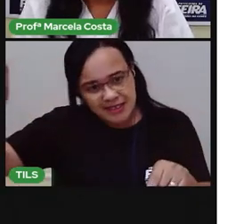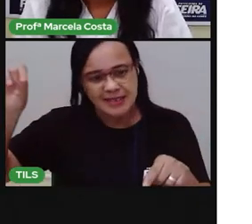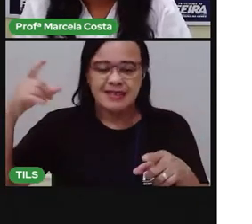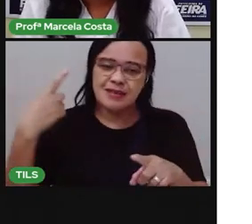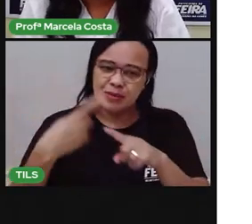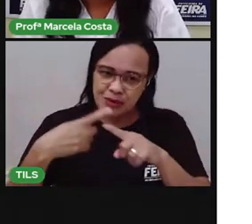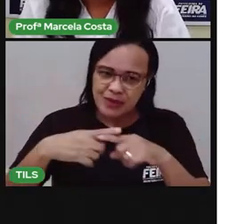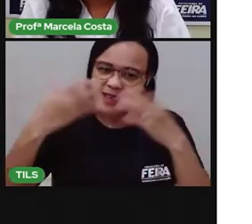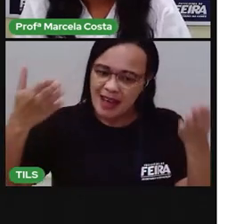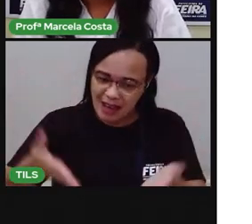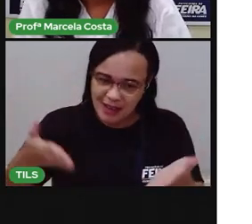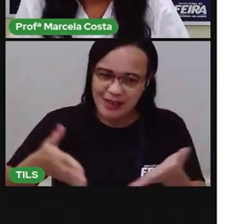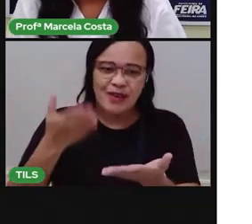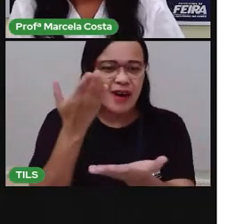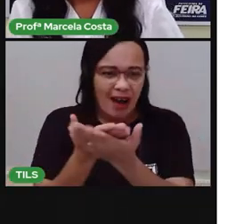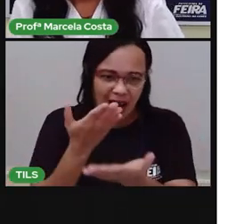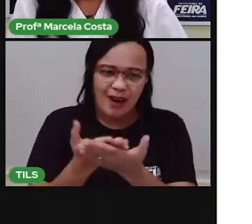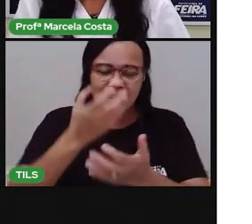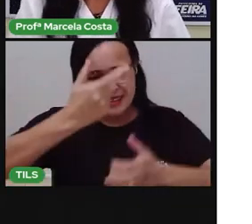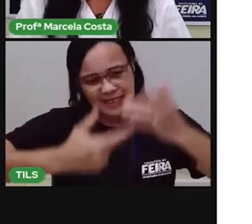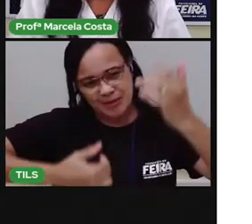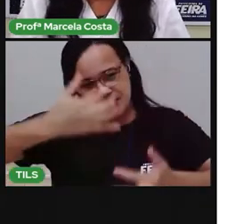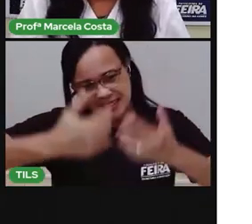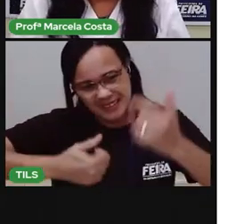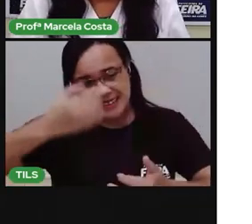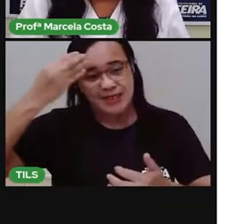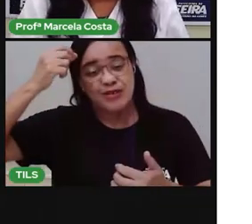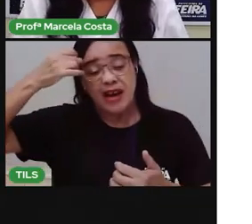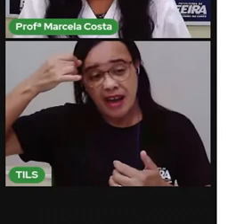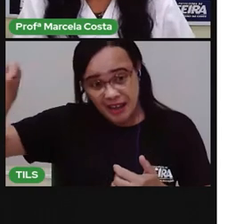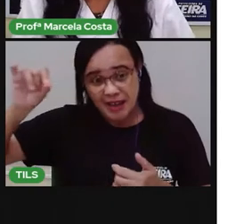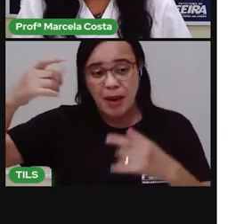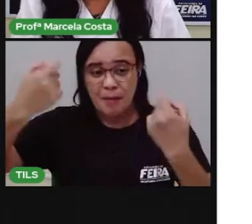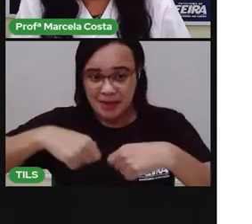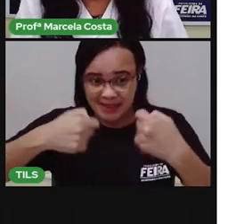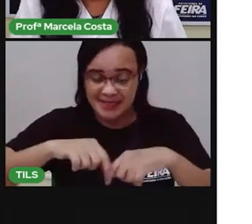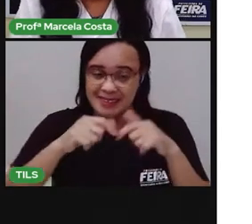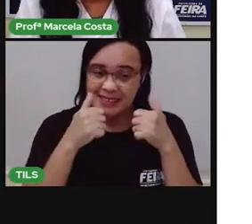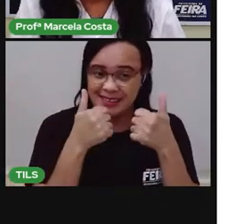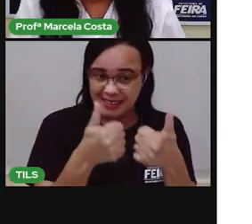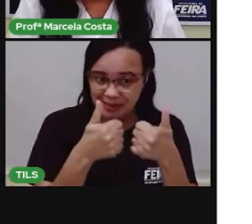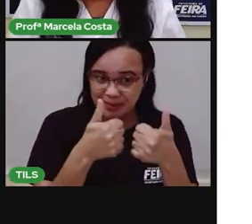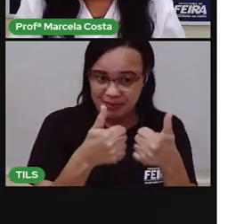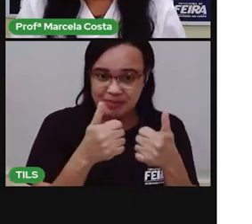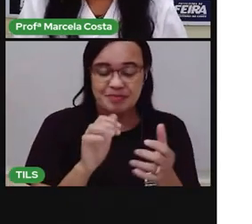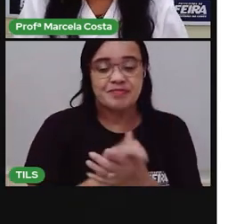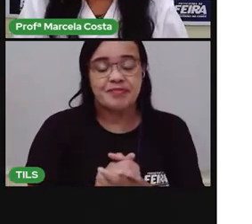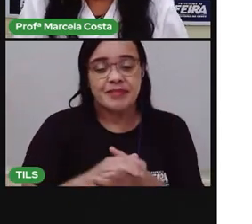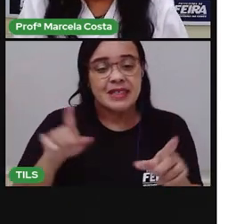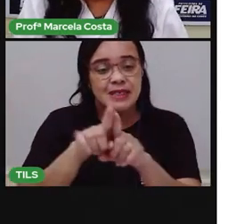fazer isso, né? Muito bem. Sabão líquido,